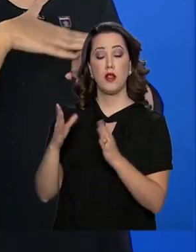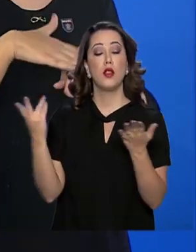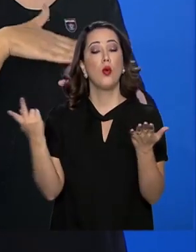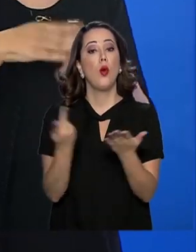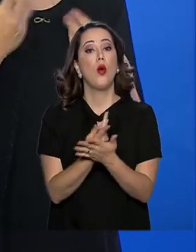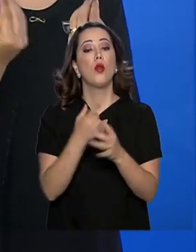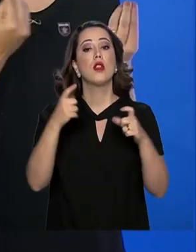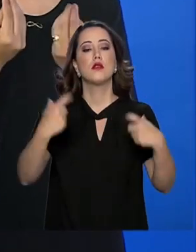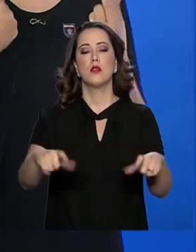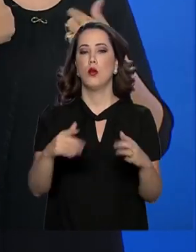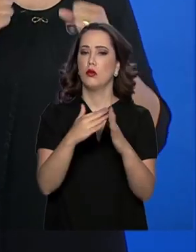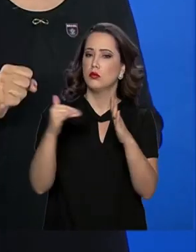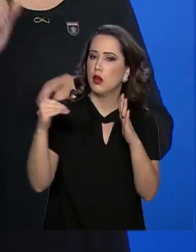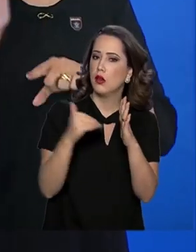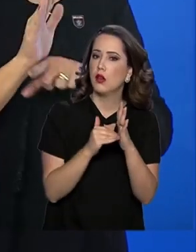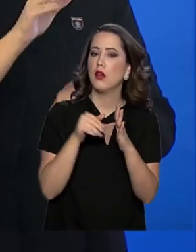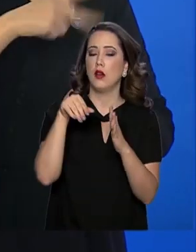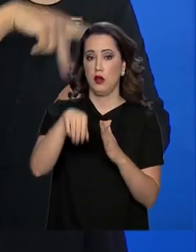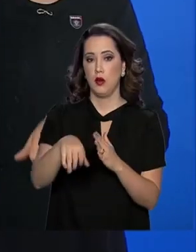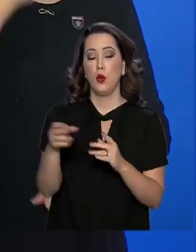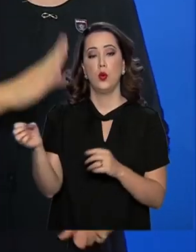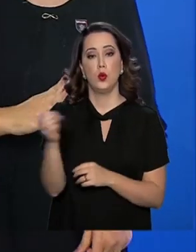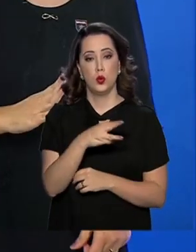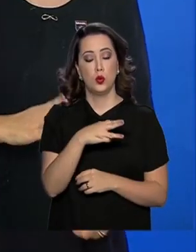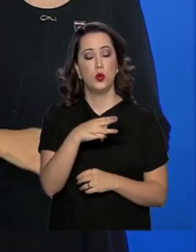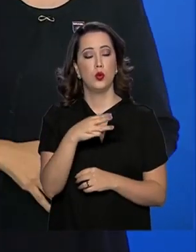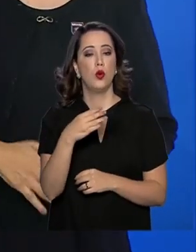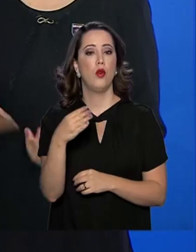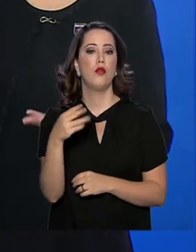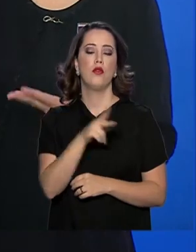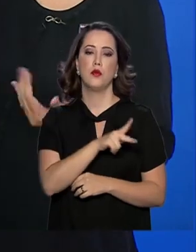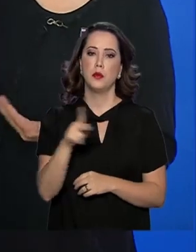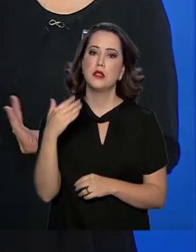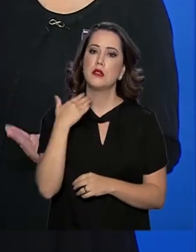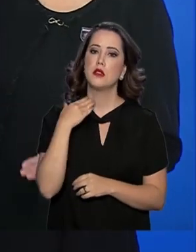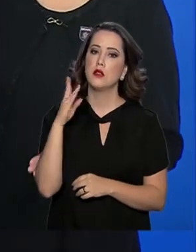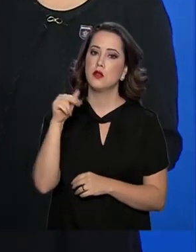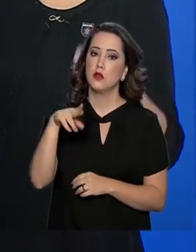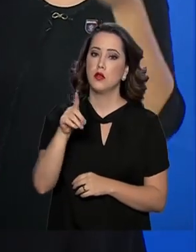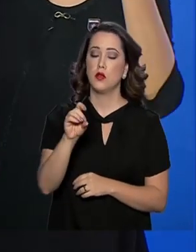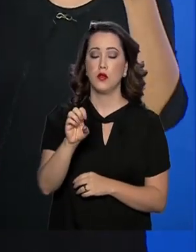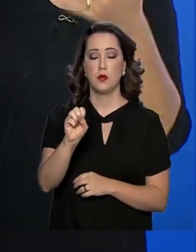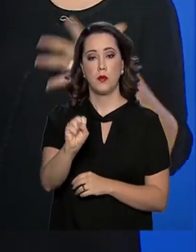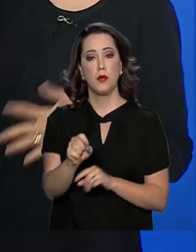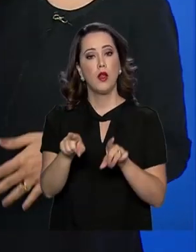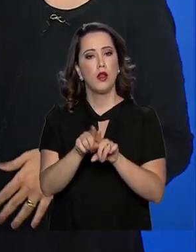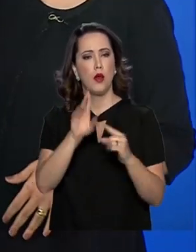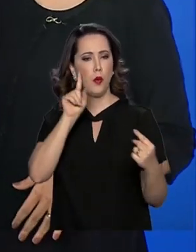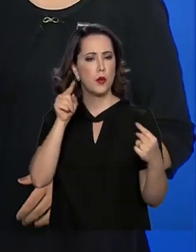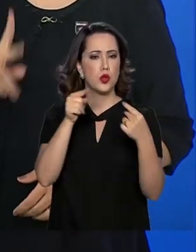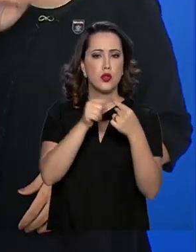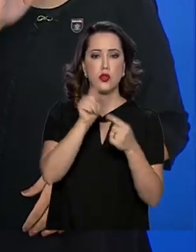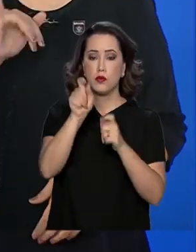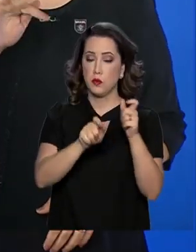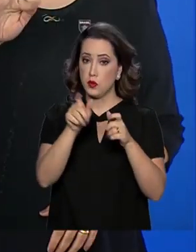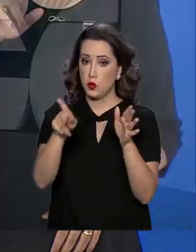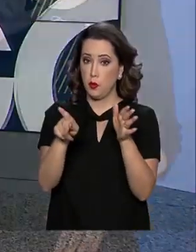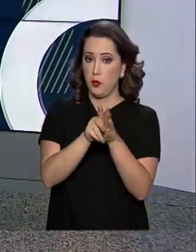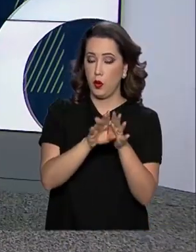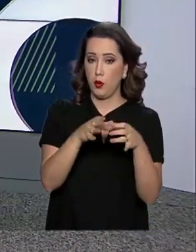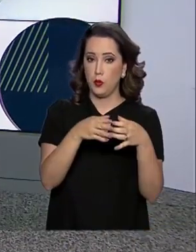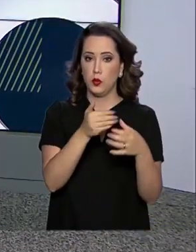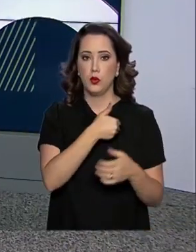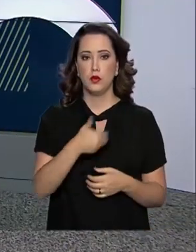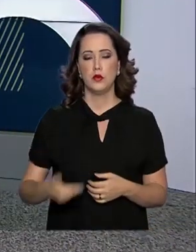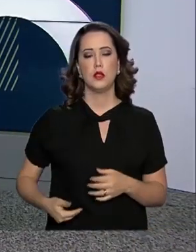Planalto. Montesano pretende focar no atendimento aos clientes públicos. Para isso, vai criar a Diretoria de